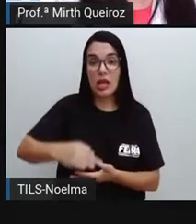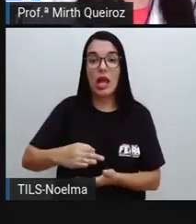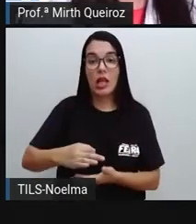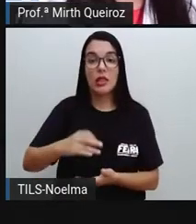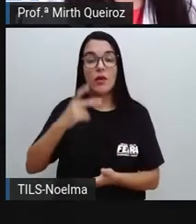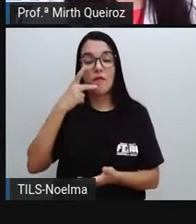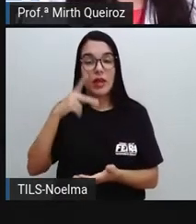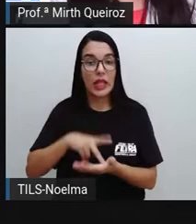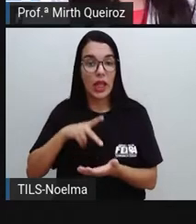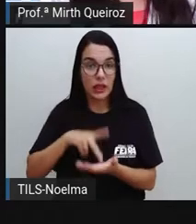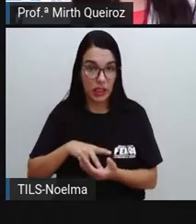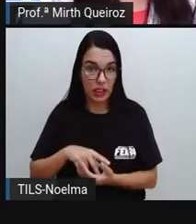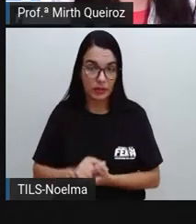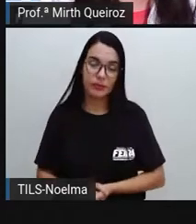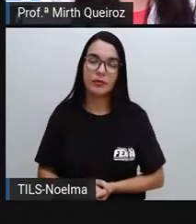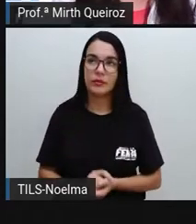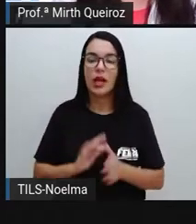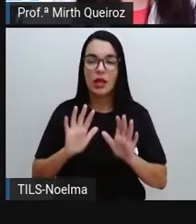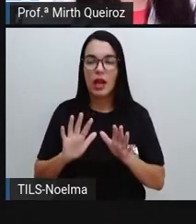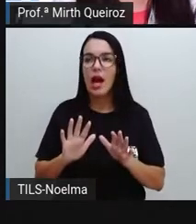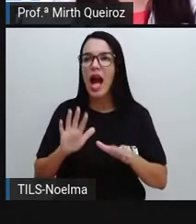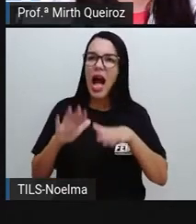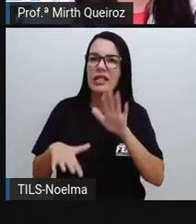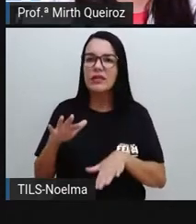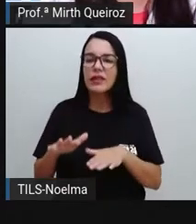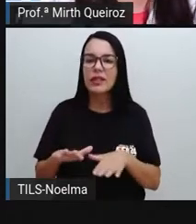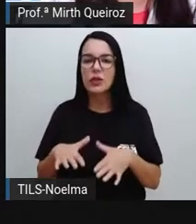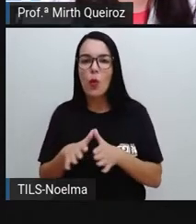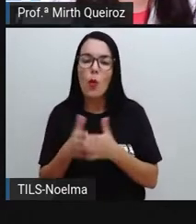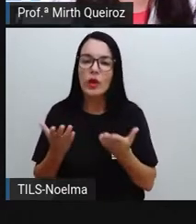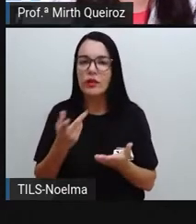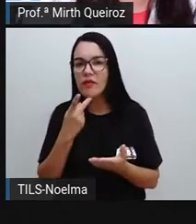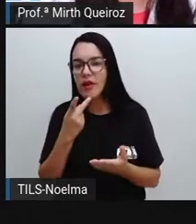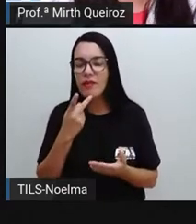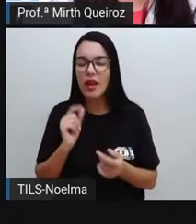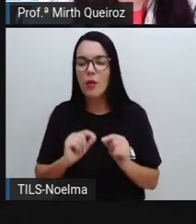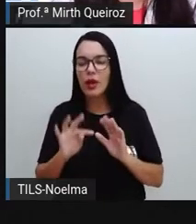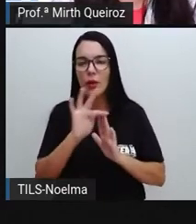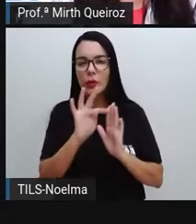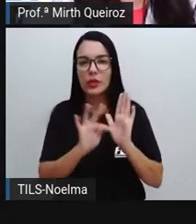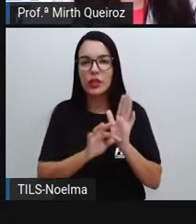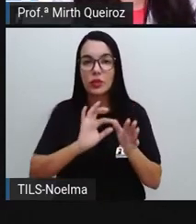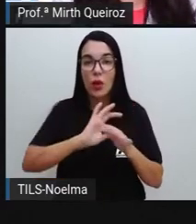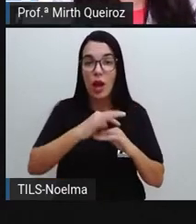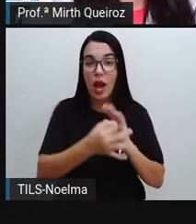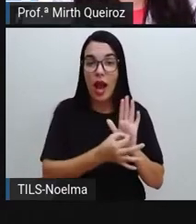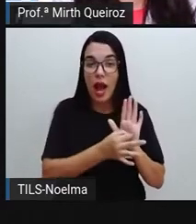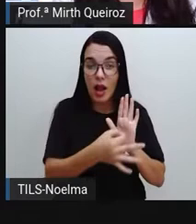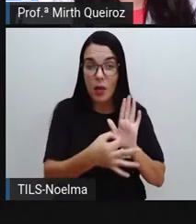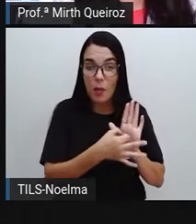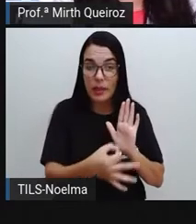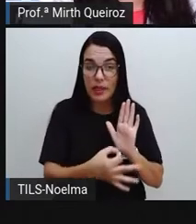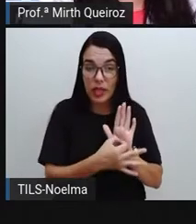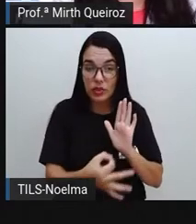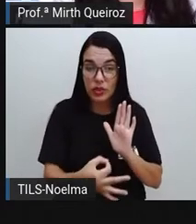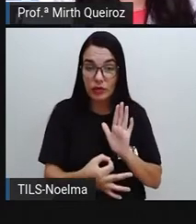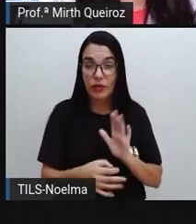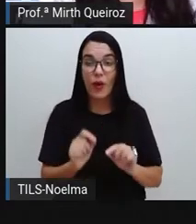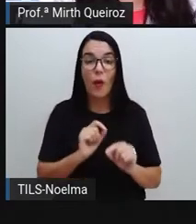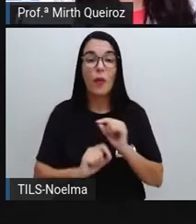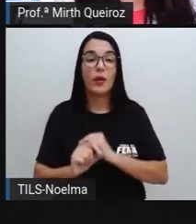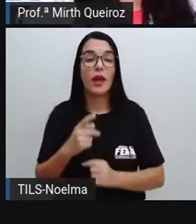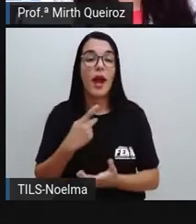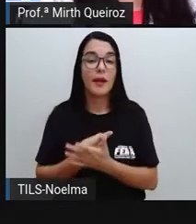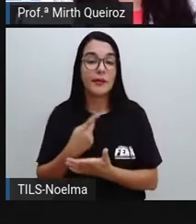fazer um texto argumentativo, né? A gente coloca o nosso ponto de vista ali, o que a gente pensa sobre aquilo, a